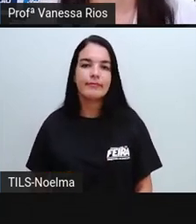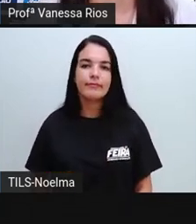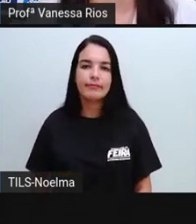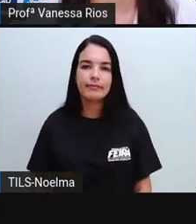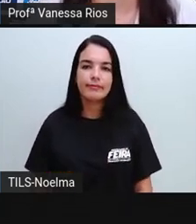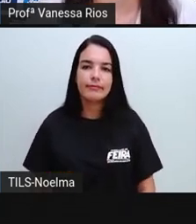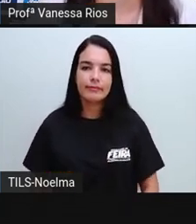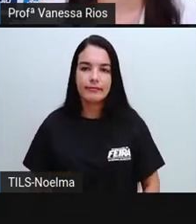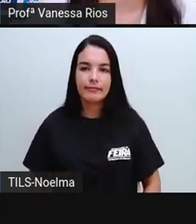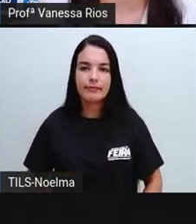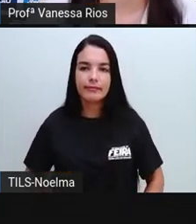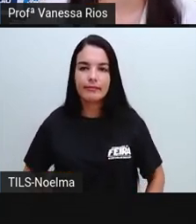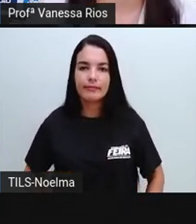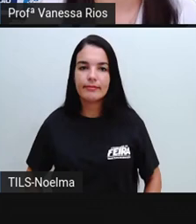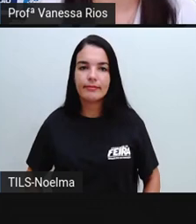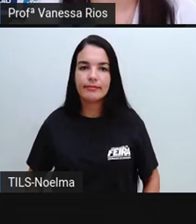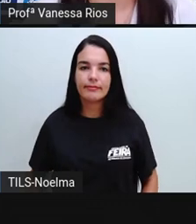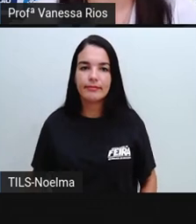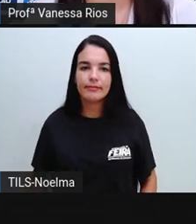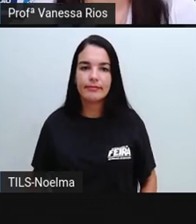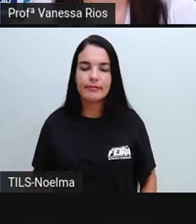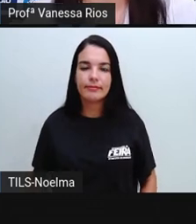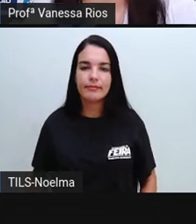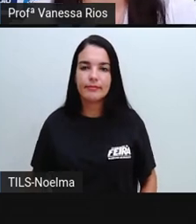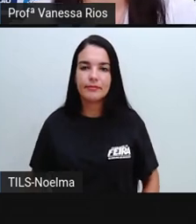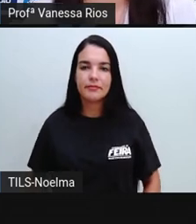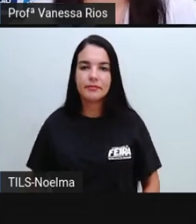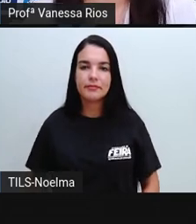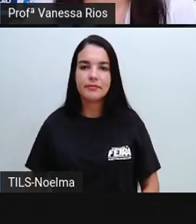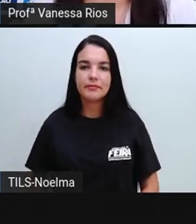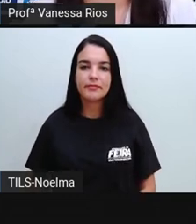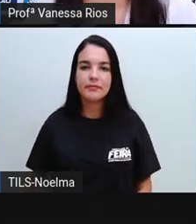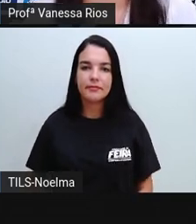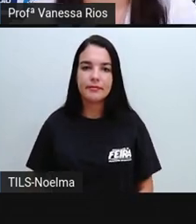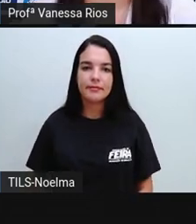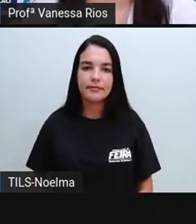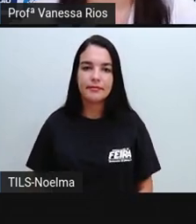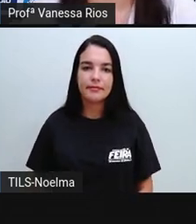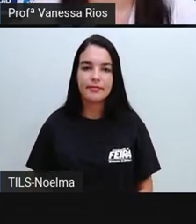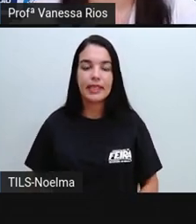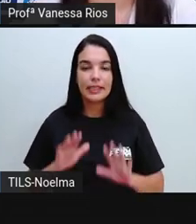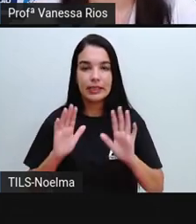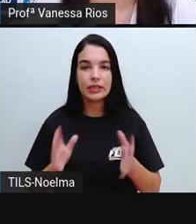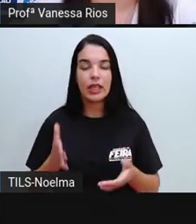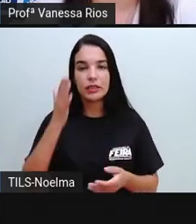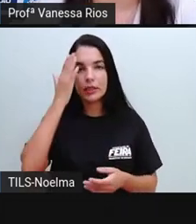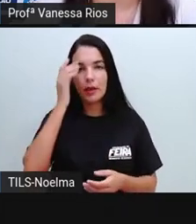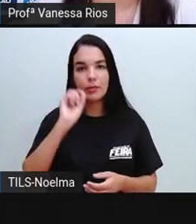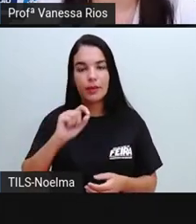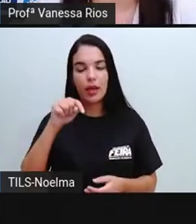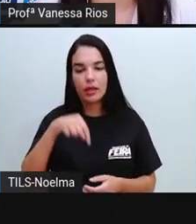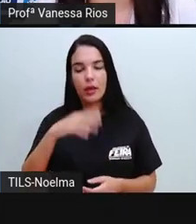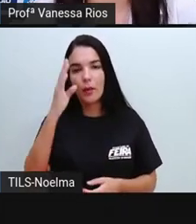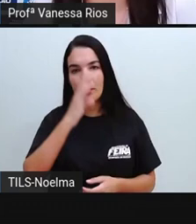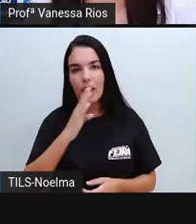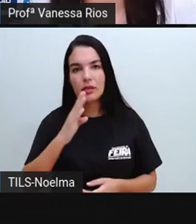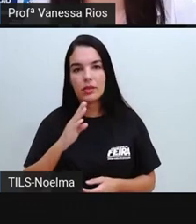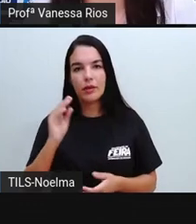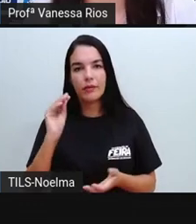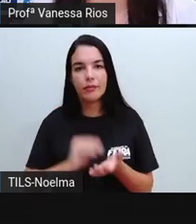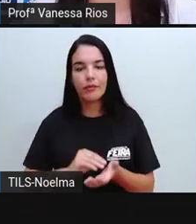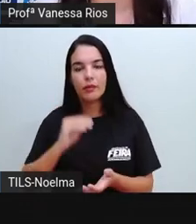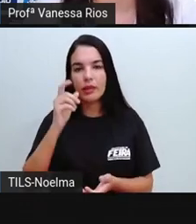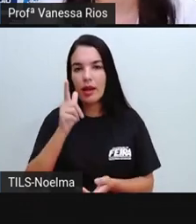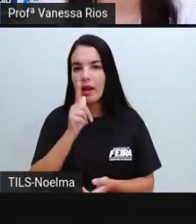desafio do uso da água na agricultura brasileira. A gente já sabe aí que o Brasil possui escassez de